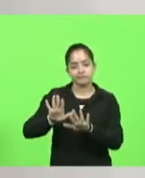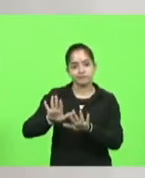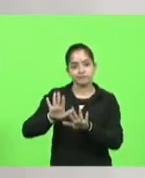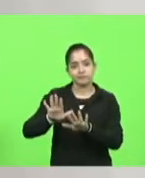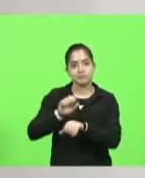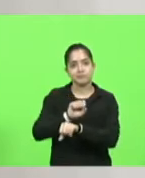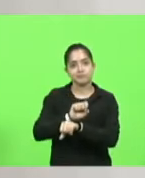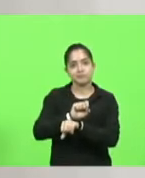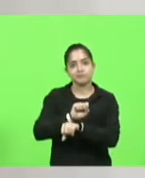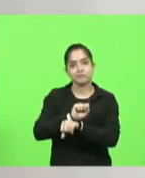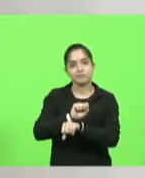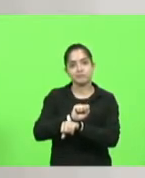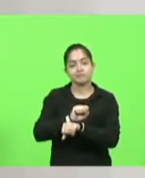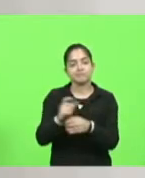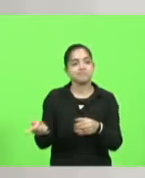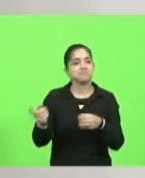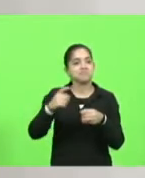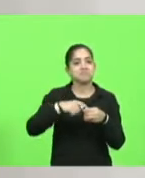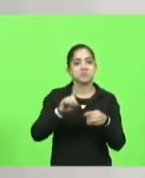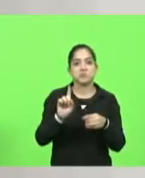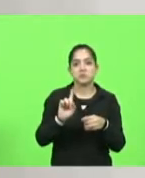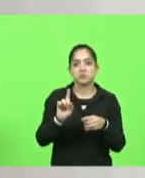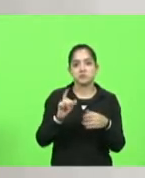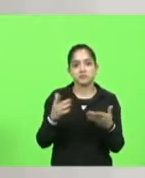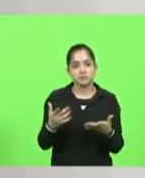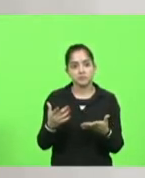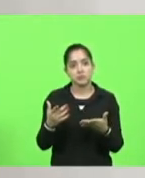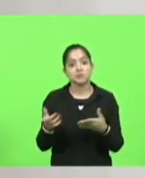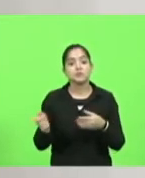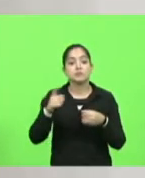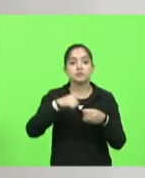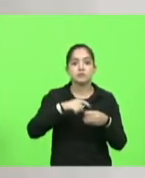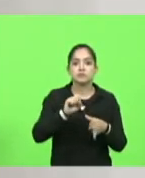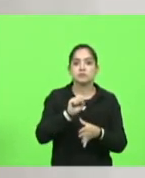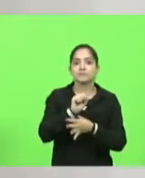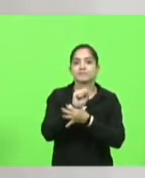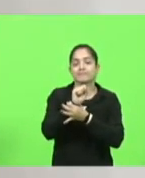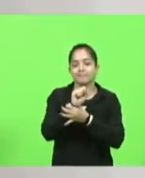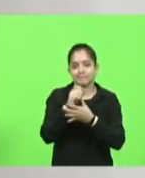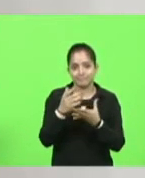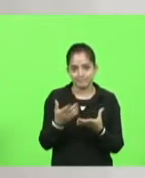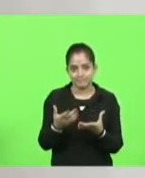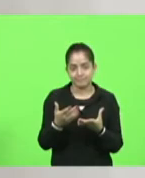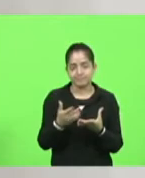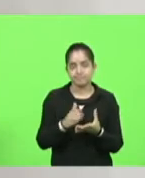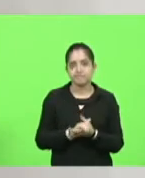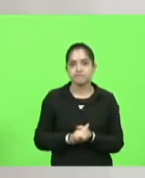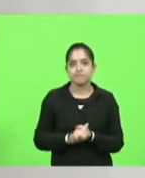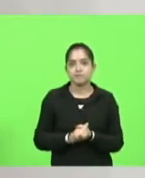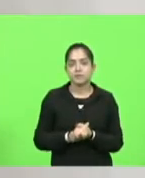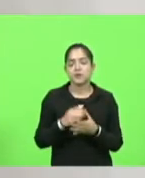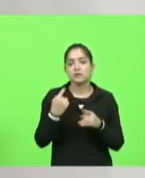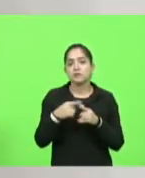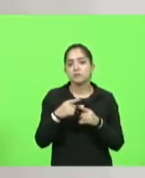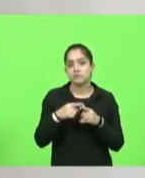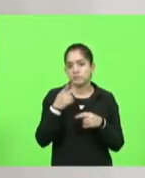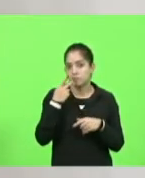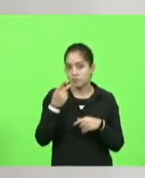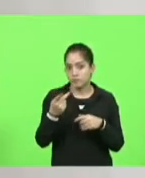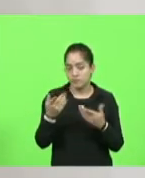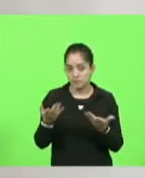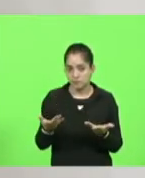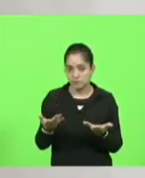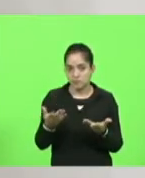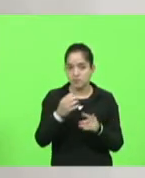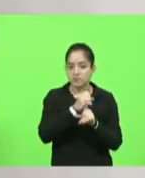possa retomar com algum vigor com alguma energia às suas atividades. Por que eu digo isso? Porque a